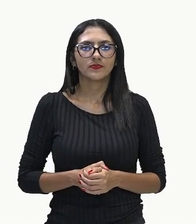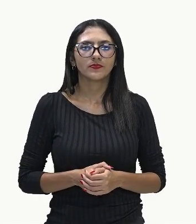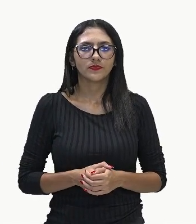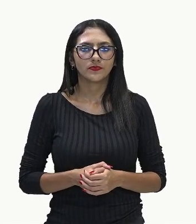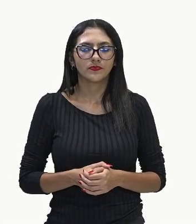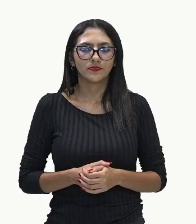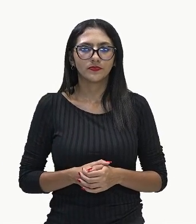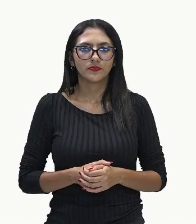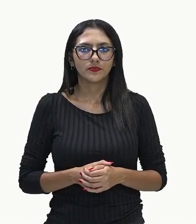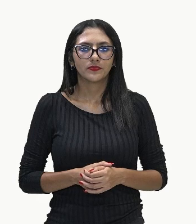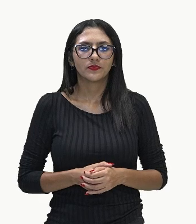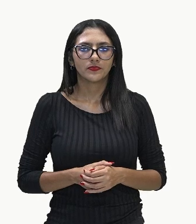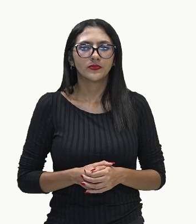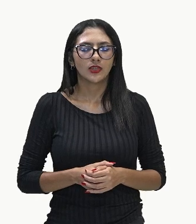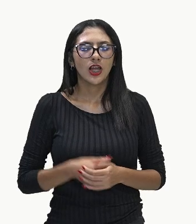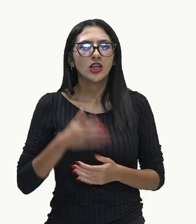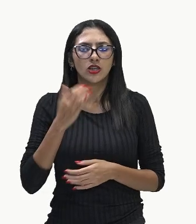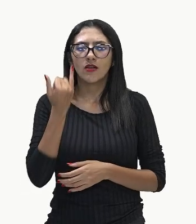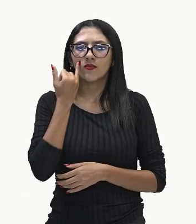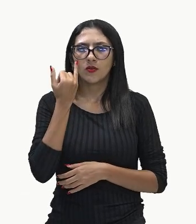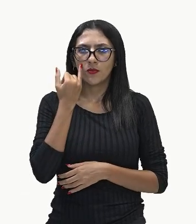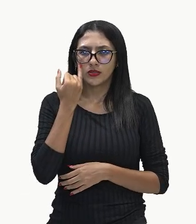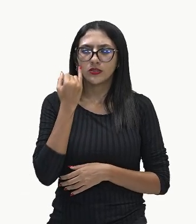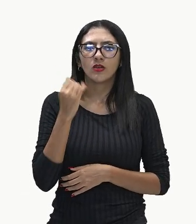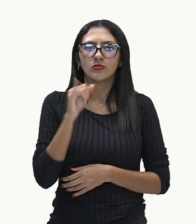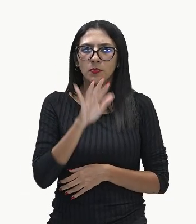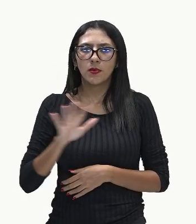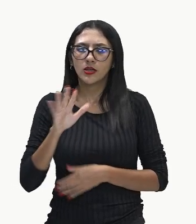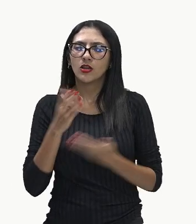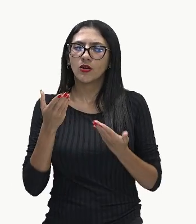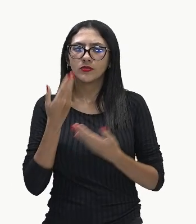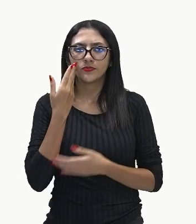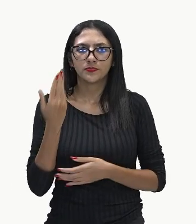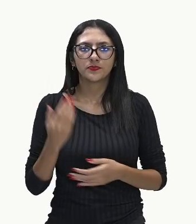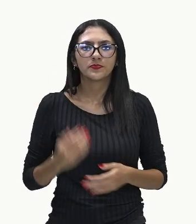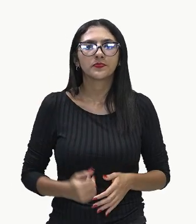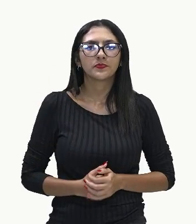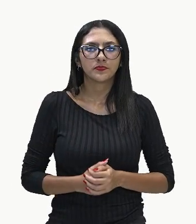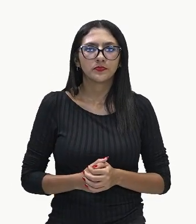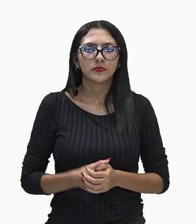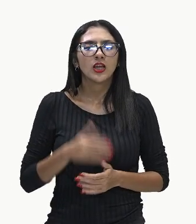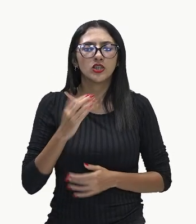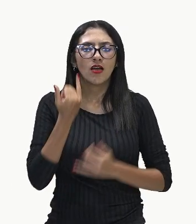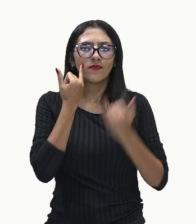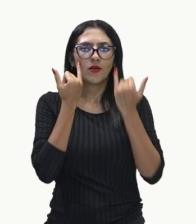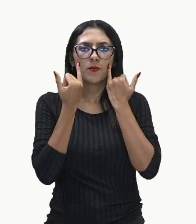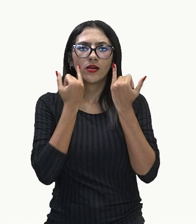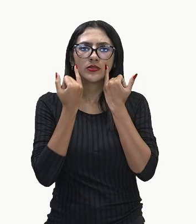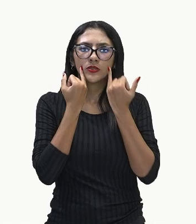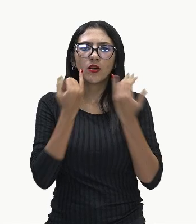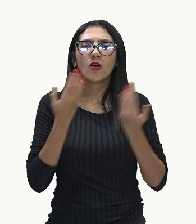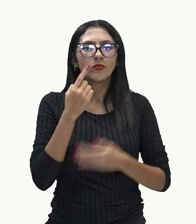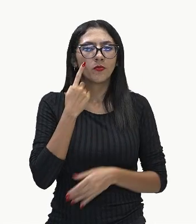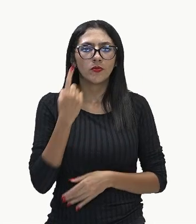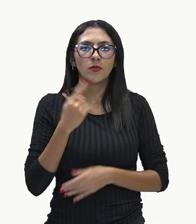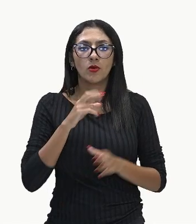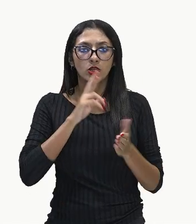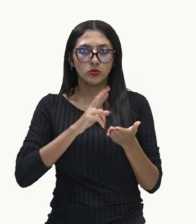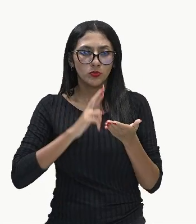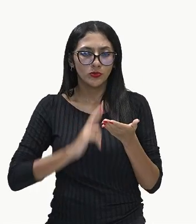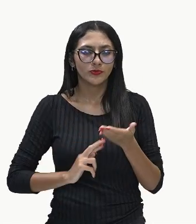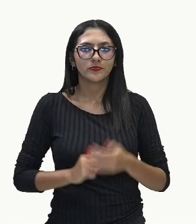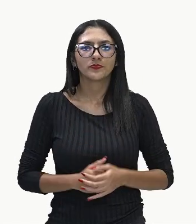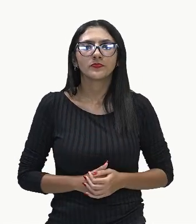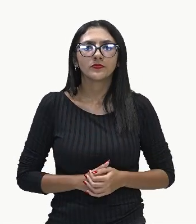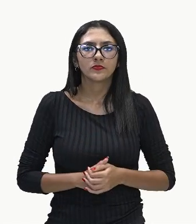Agora que a gente já viu o gráfico, vamos lá, com base no gráfico, vamos responder as seguintes perguntas, qual